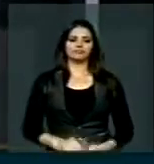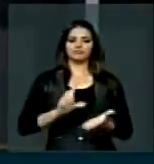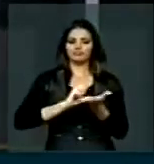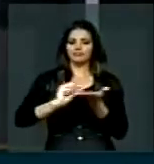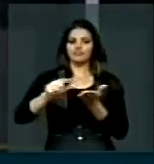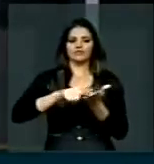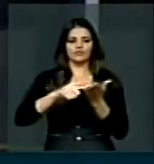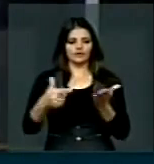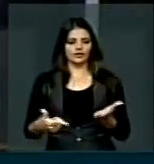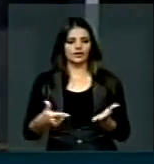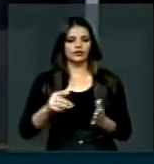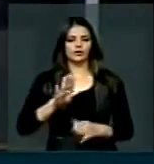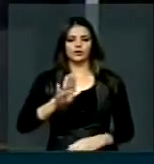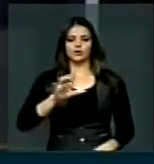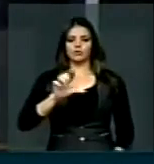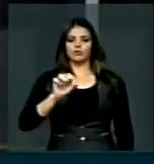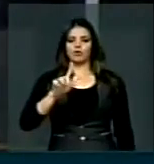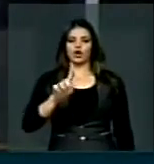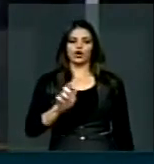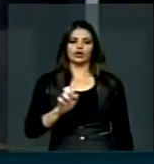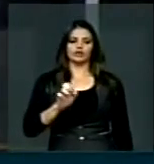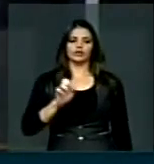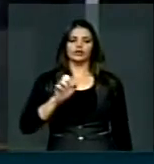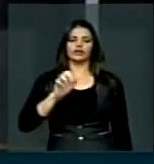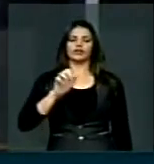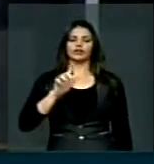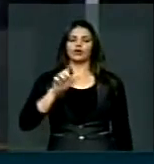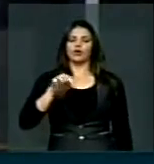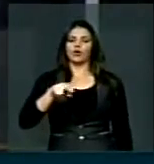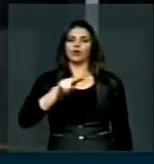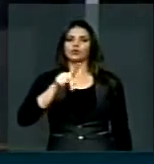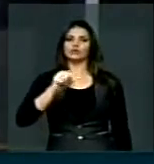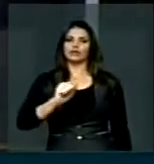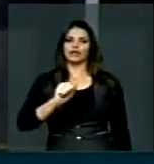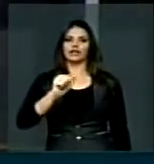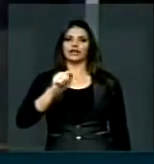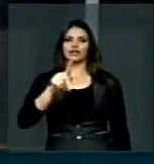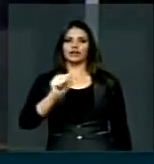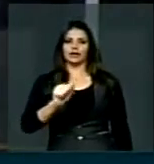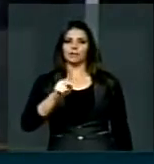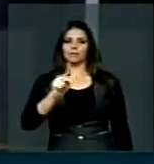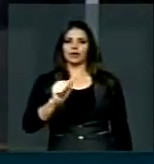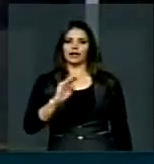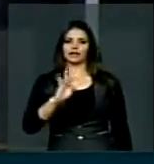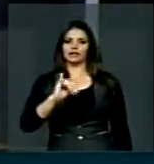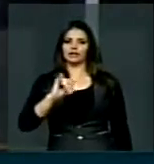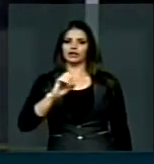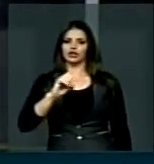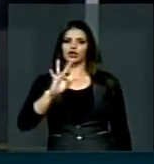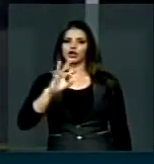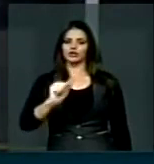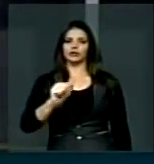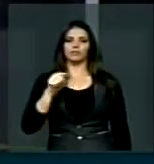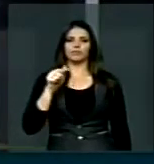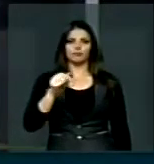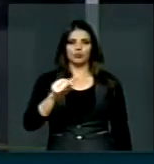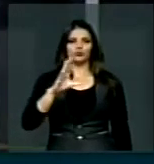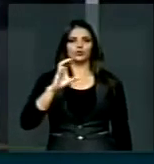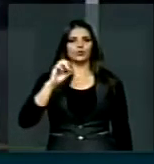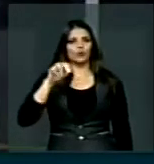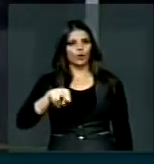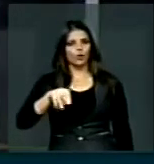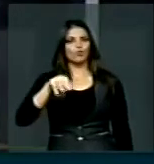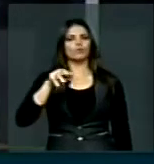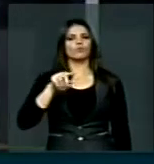publicado no blog gonzagapatriota.com.br, além de jornais, de rádios. E eu